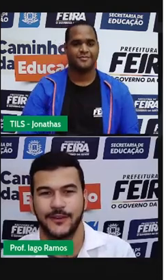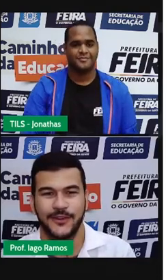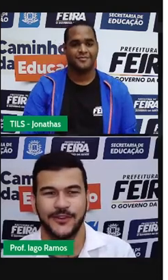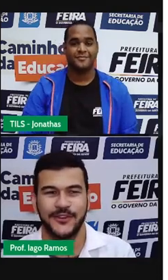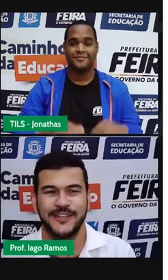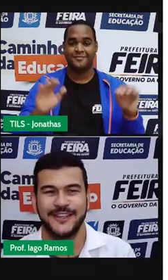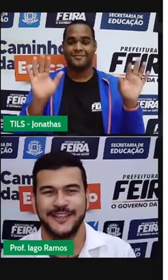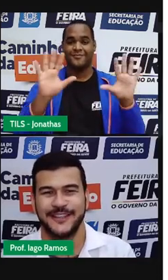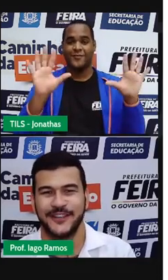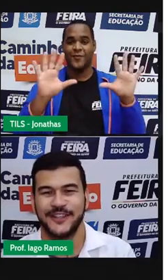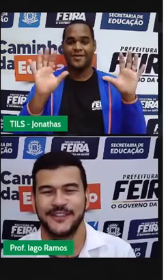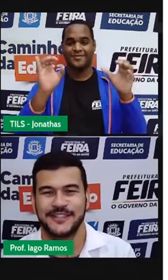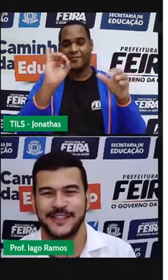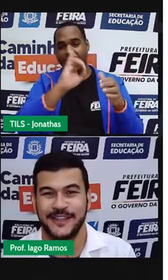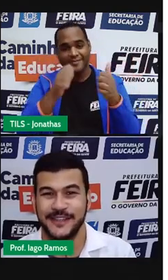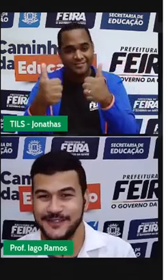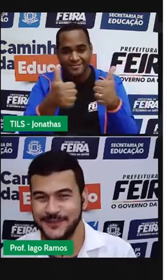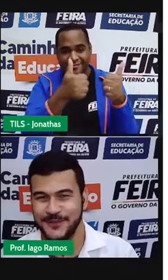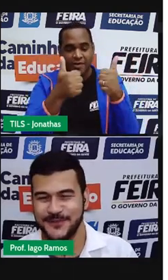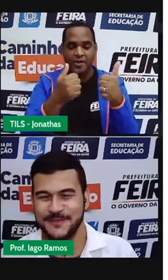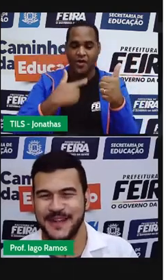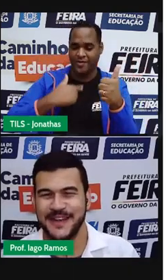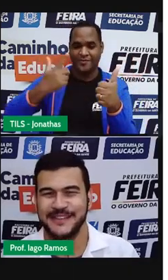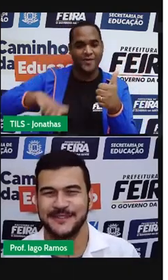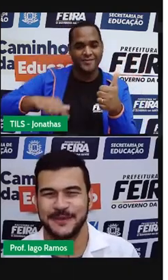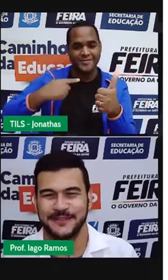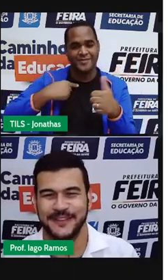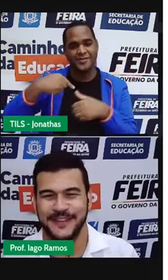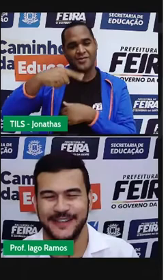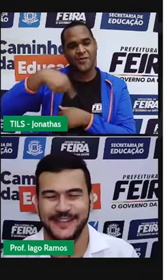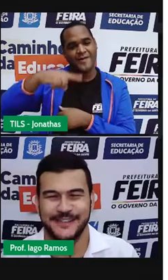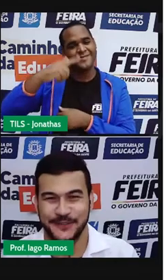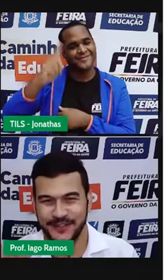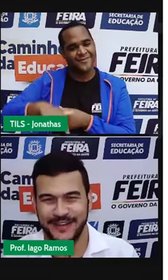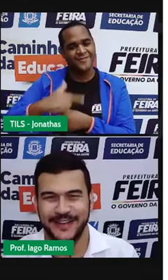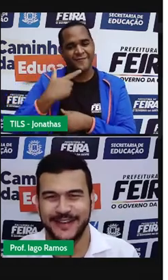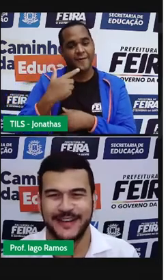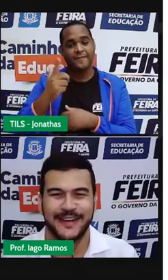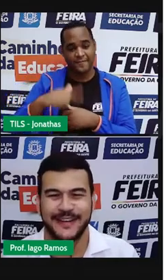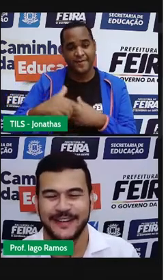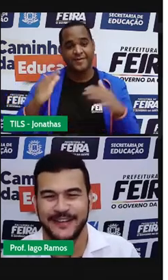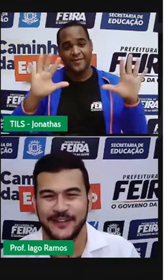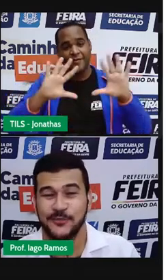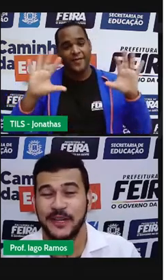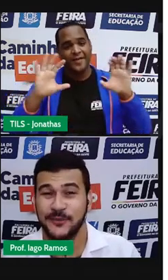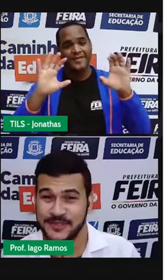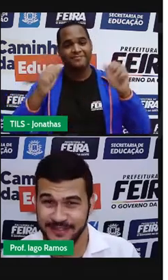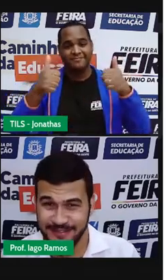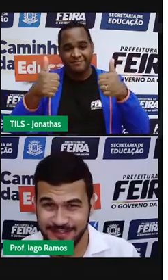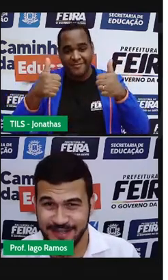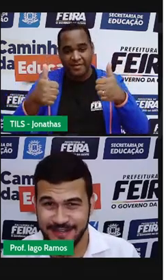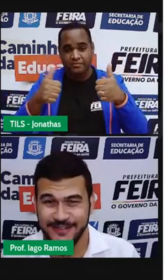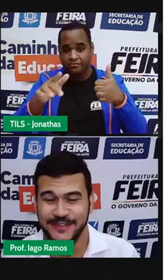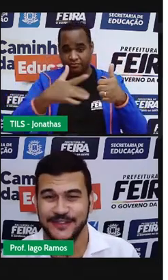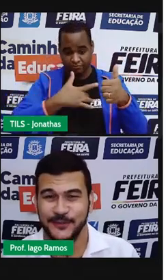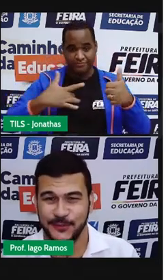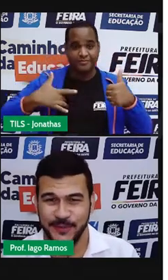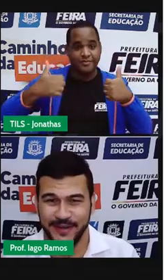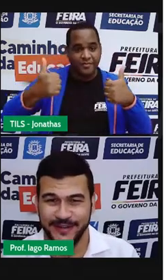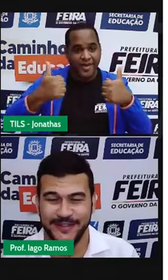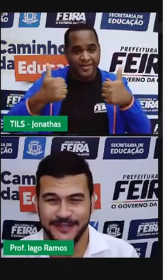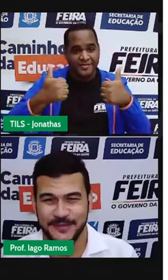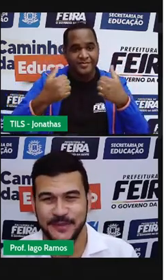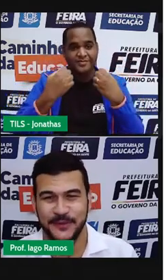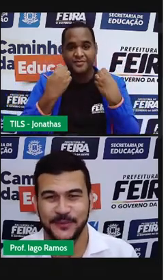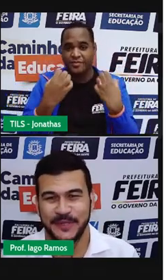Oi, oi! Olha nós aqui de novo, mais uma vez. Olá! Como é que você está? Tudo